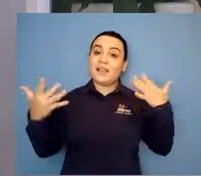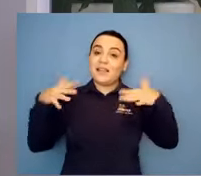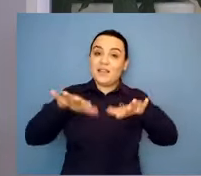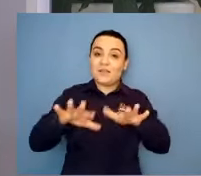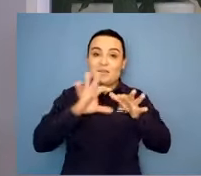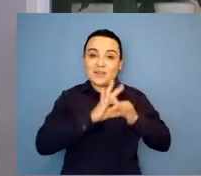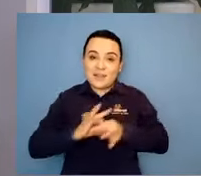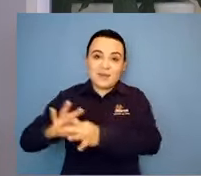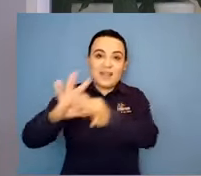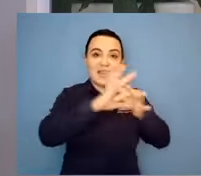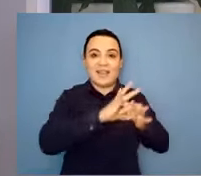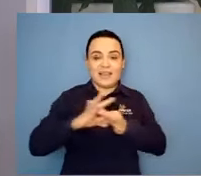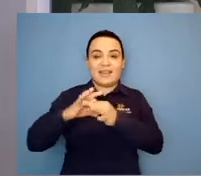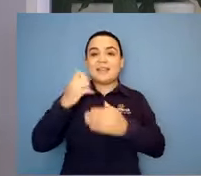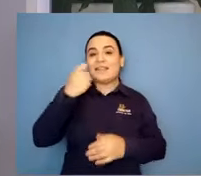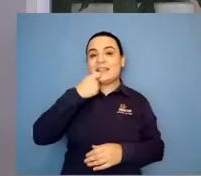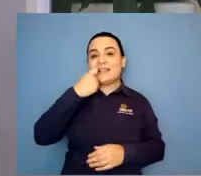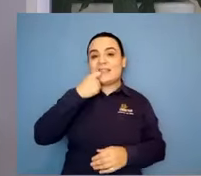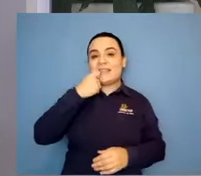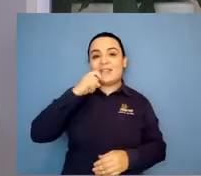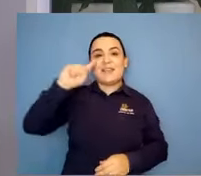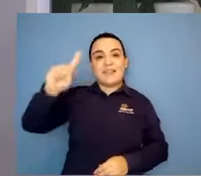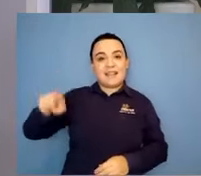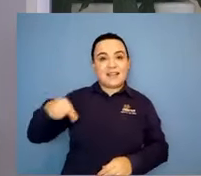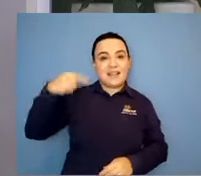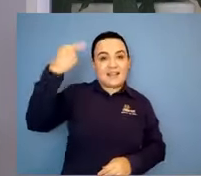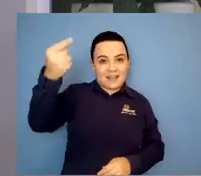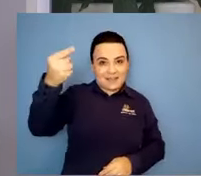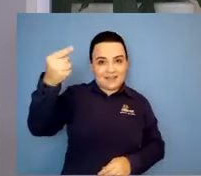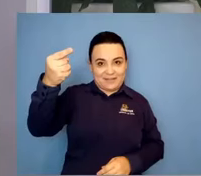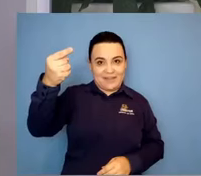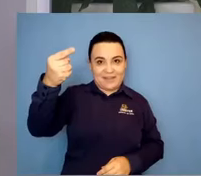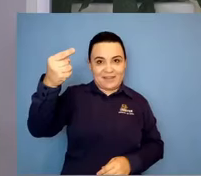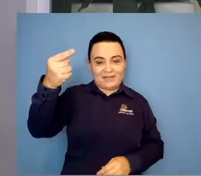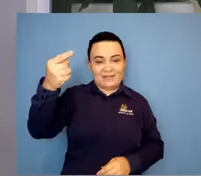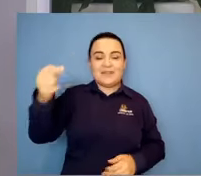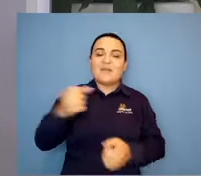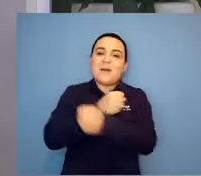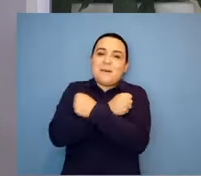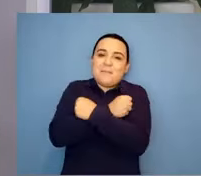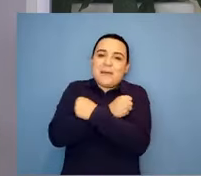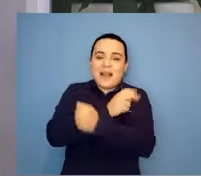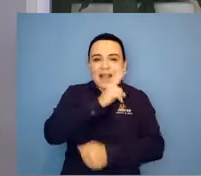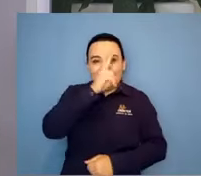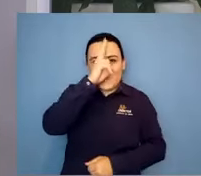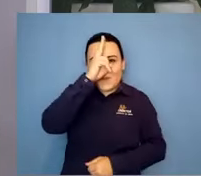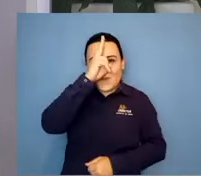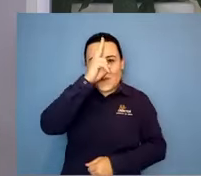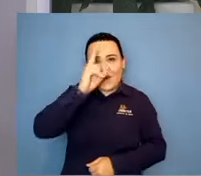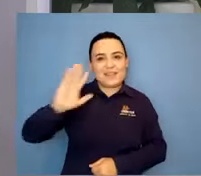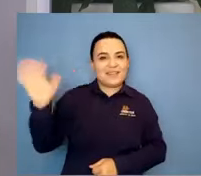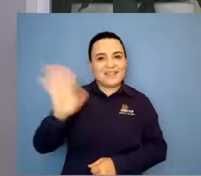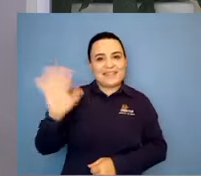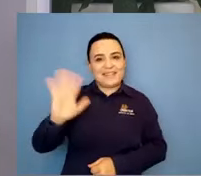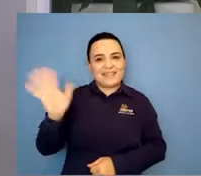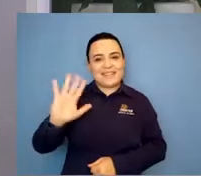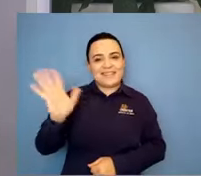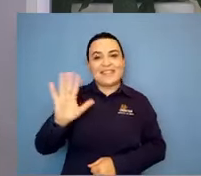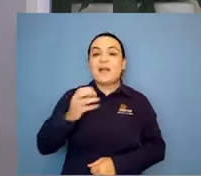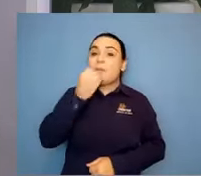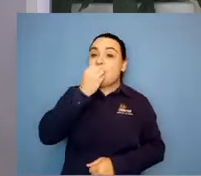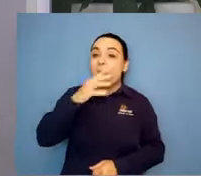sexta-feira, neste mesmo horário. Um abraço a todos, um feliz fim de semana e Deus